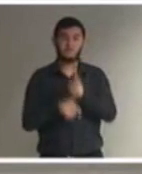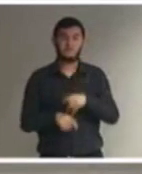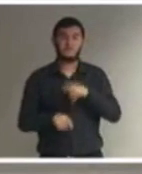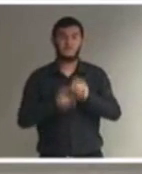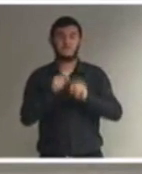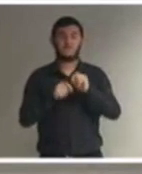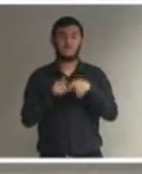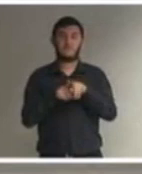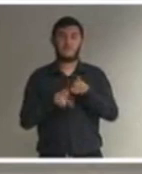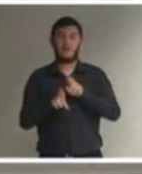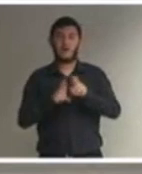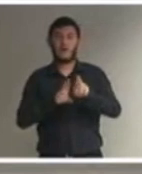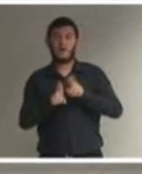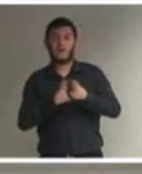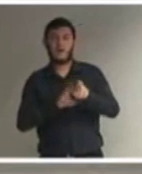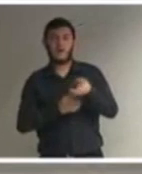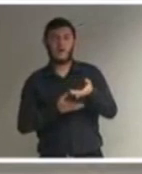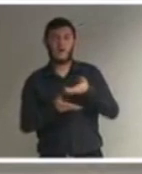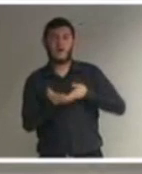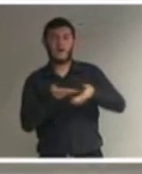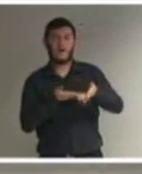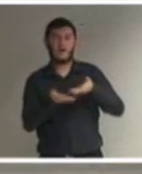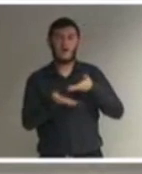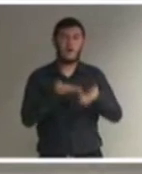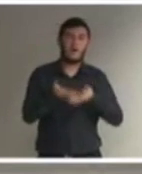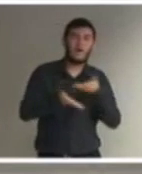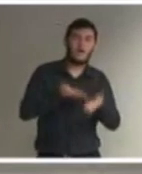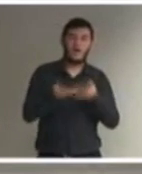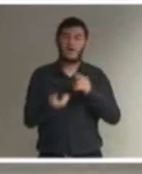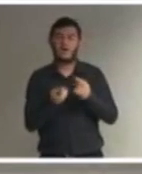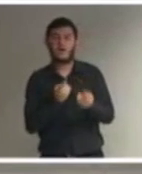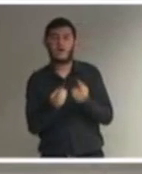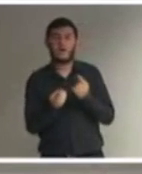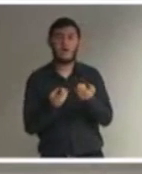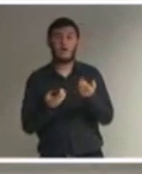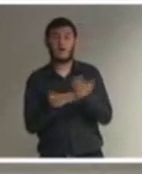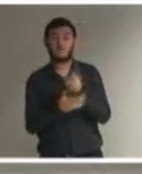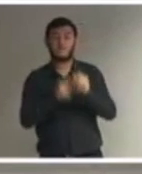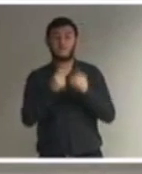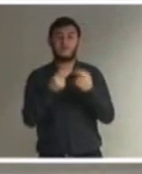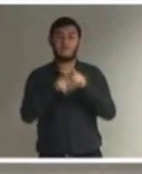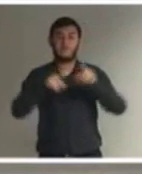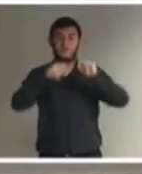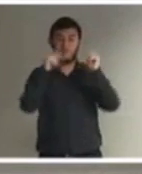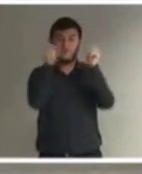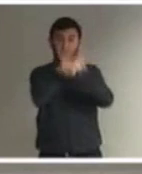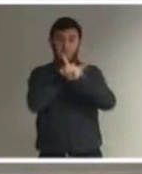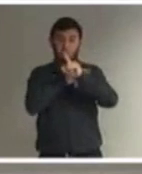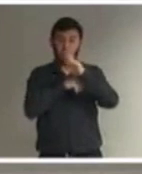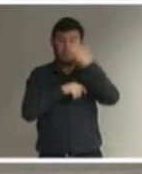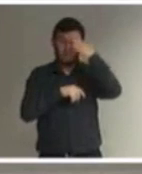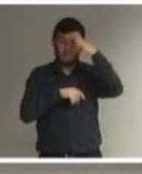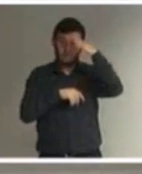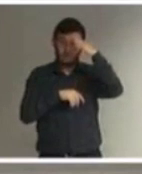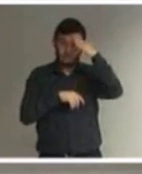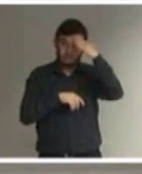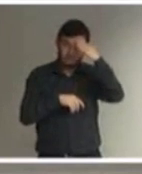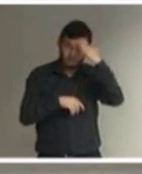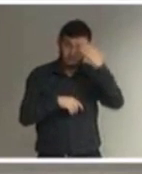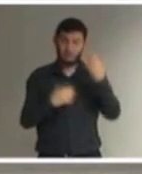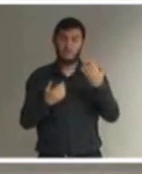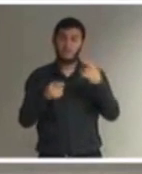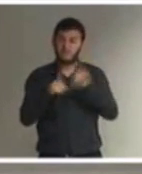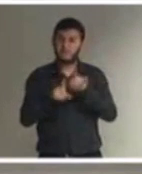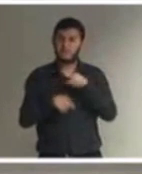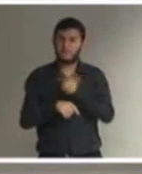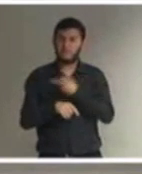que acabou, de certo modo, dificultando a compreensão. Mas, como eu já disse, com a aprovação